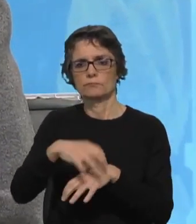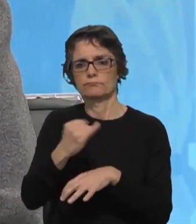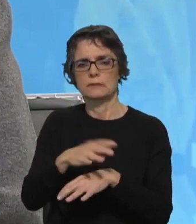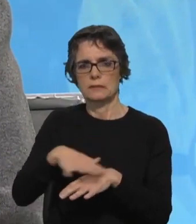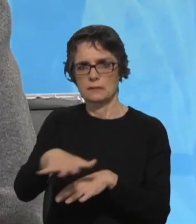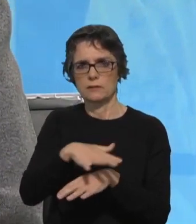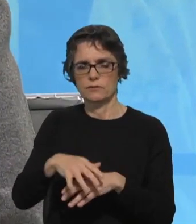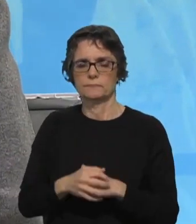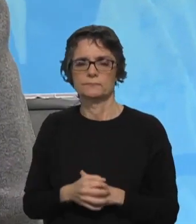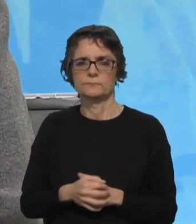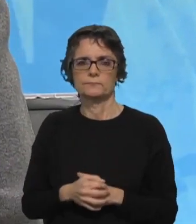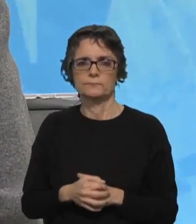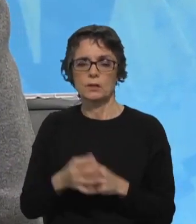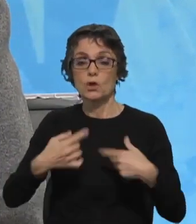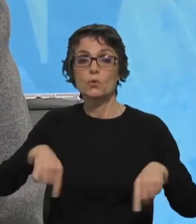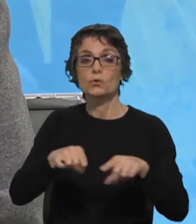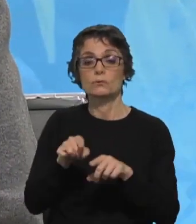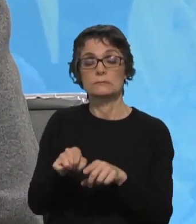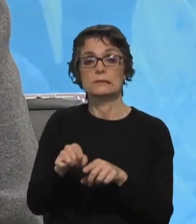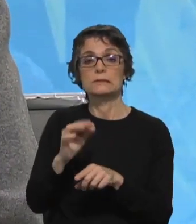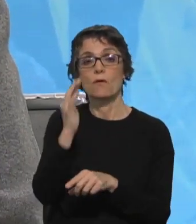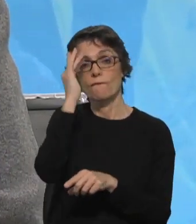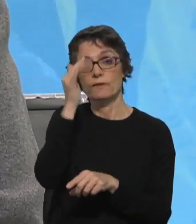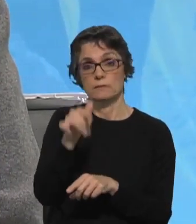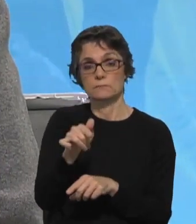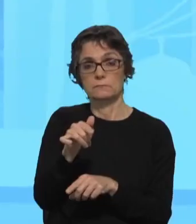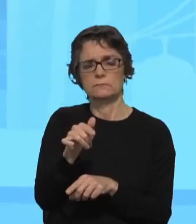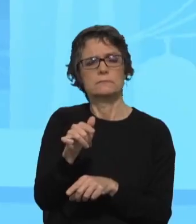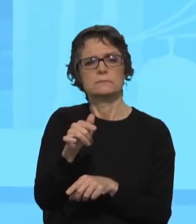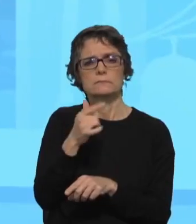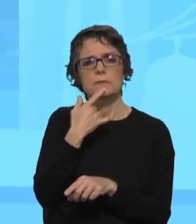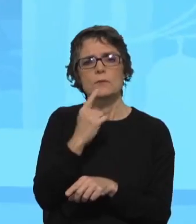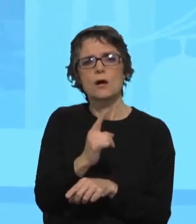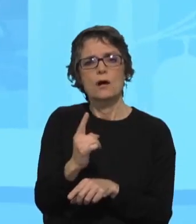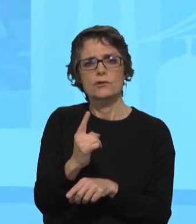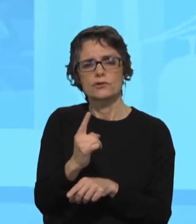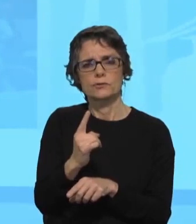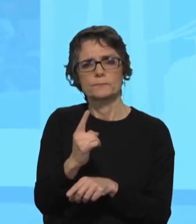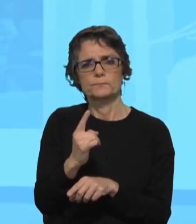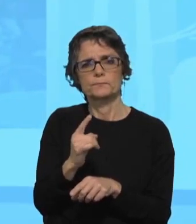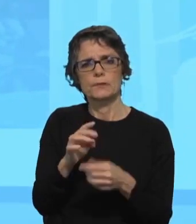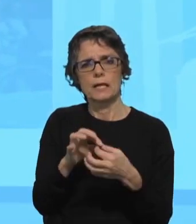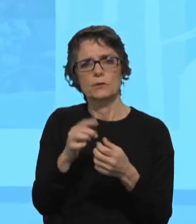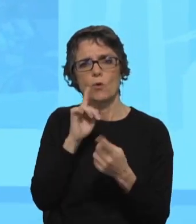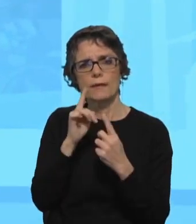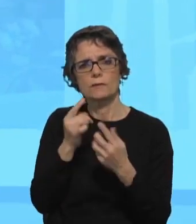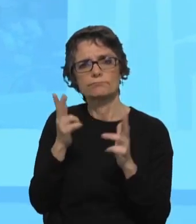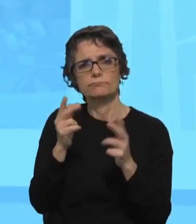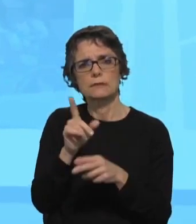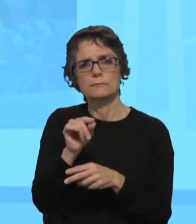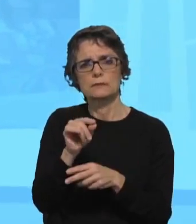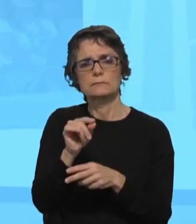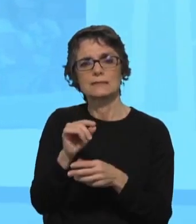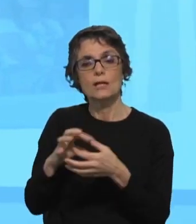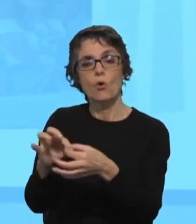funções. E nesta reunião acontecida em fevereiro último, o é que puderam perceber de disponibilidade, de diálogo, mas também de colaboração